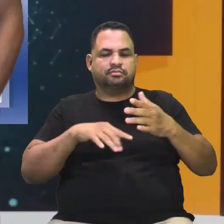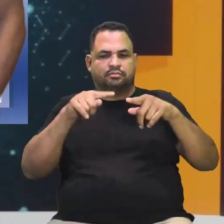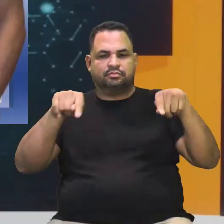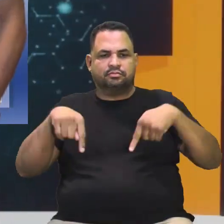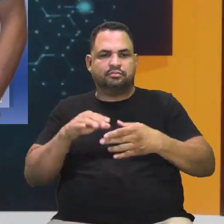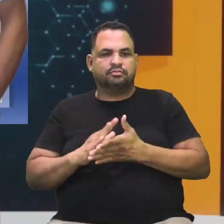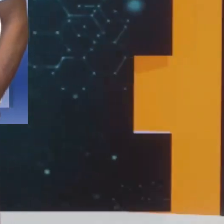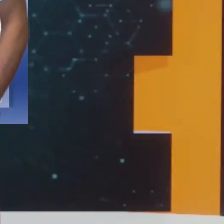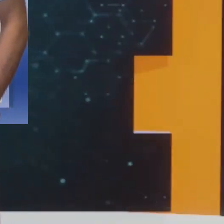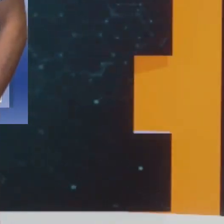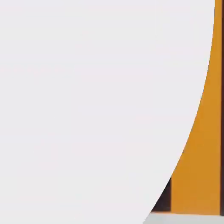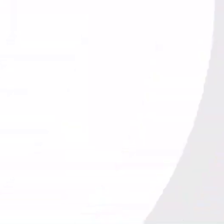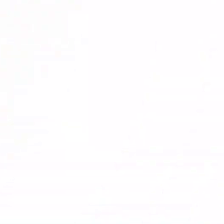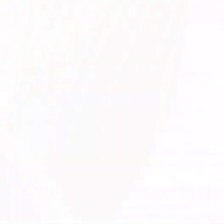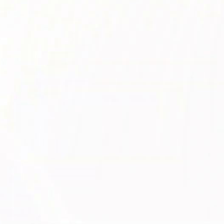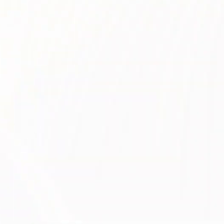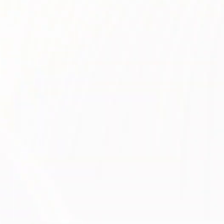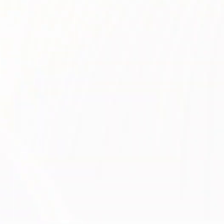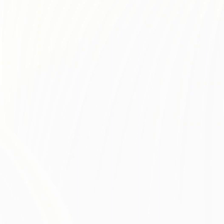de sala. Vamos lá!